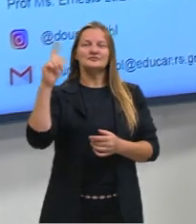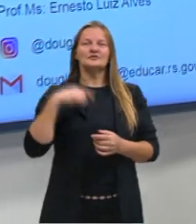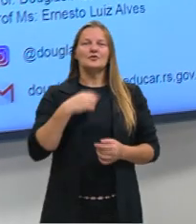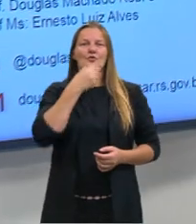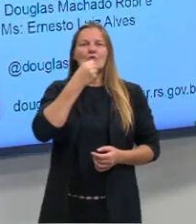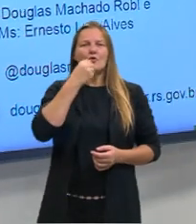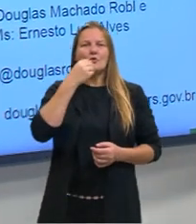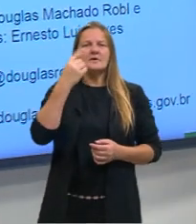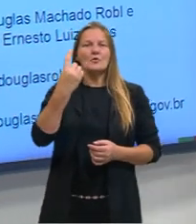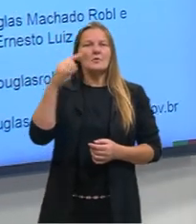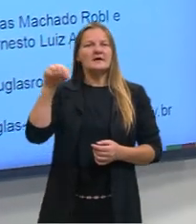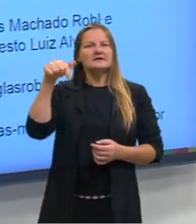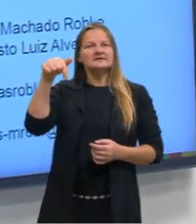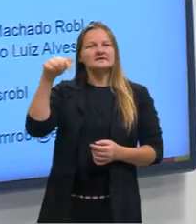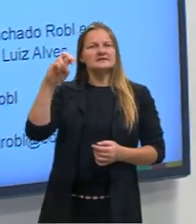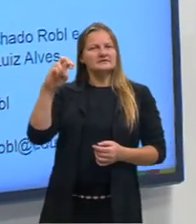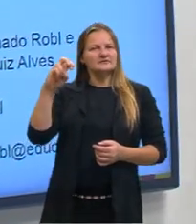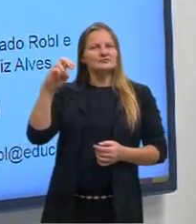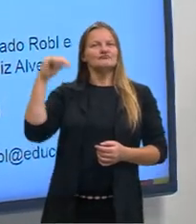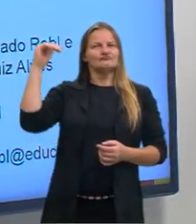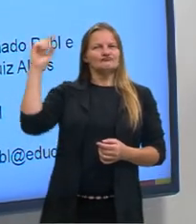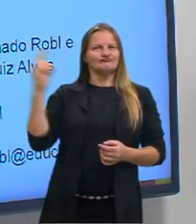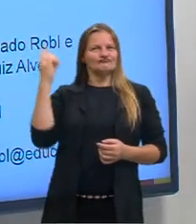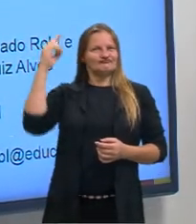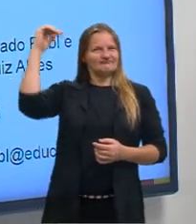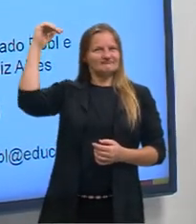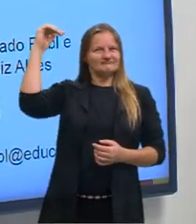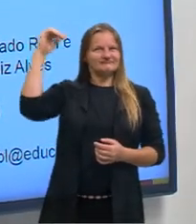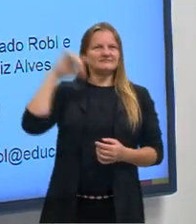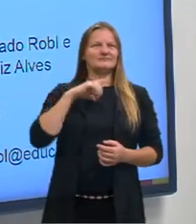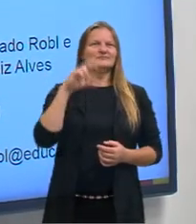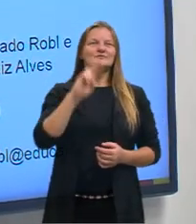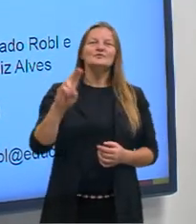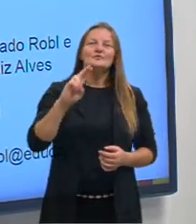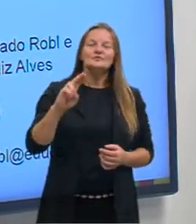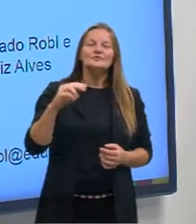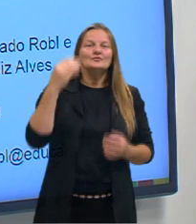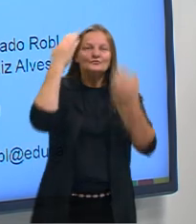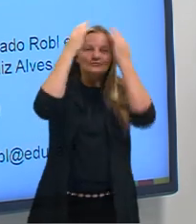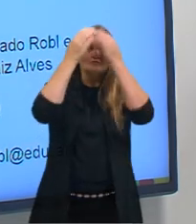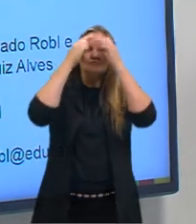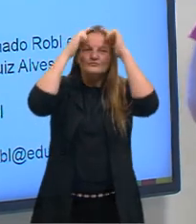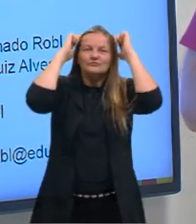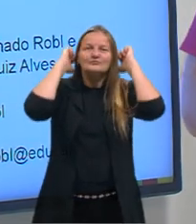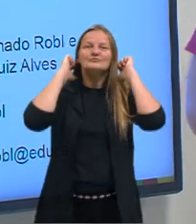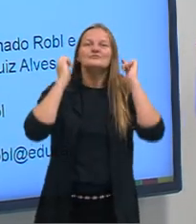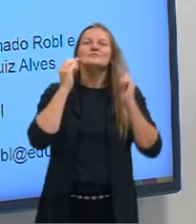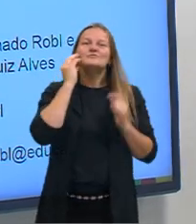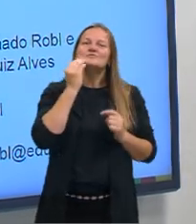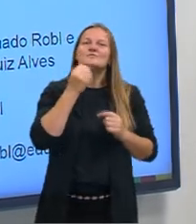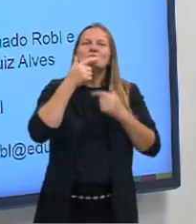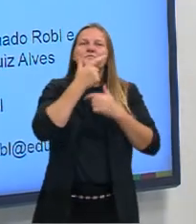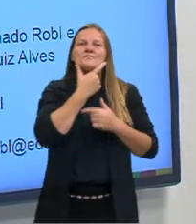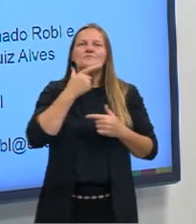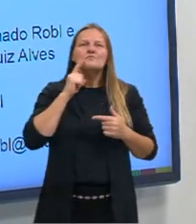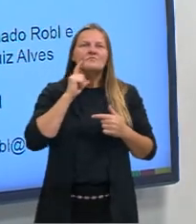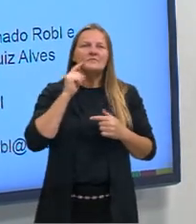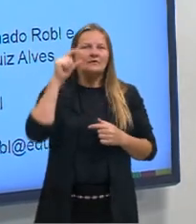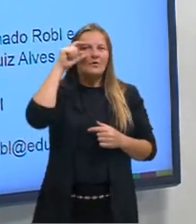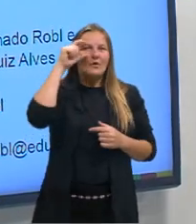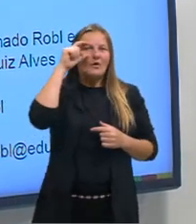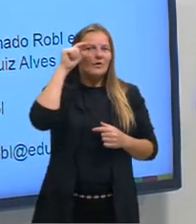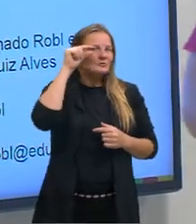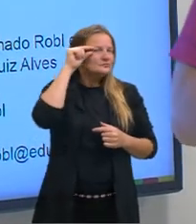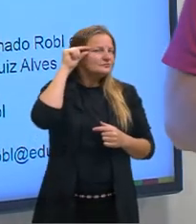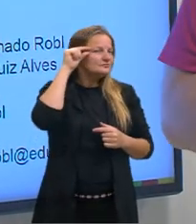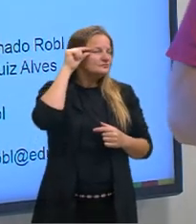homem de 1,75m, uso cabelo curto, barba também curta e os meus óculos são de